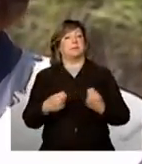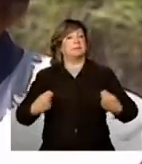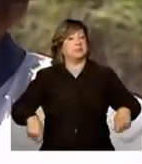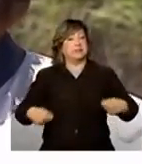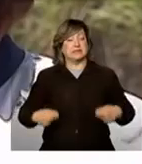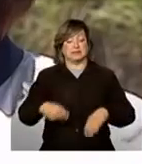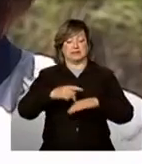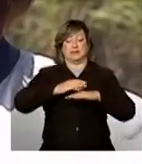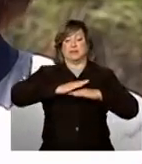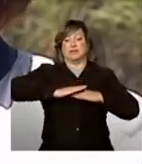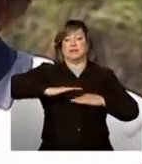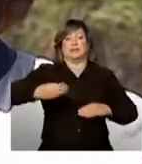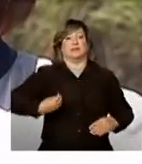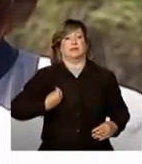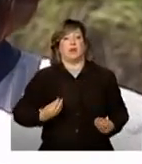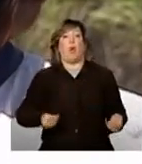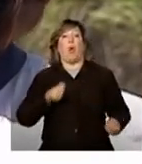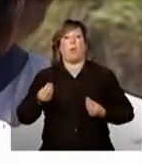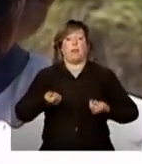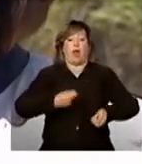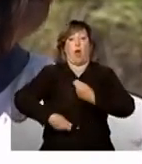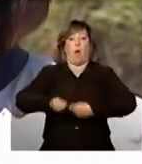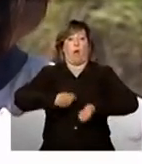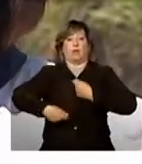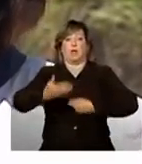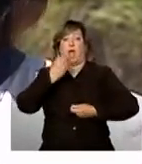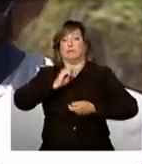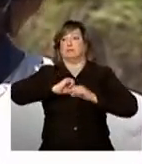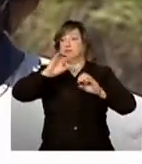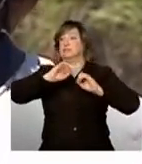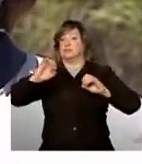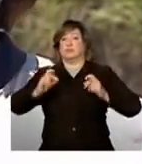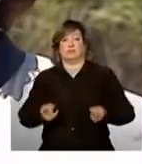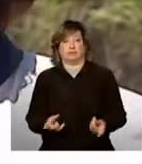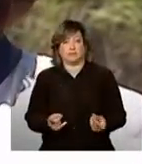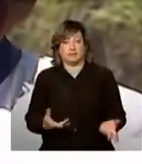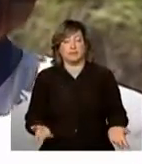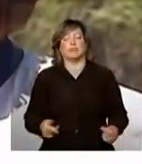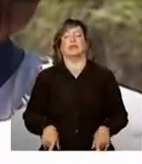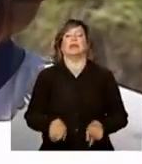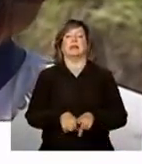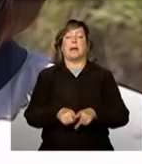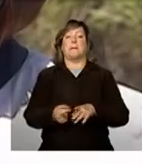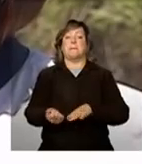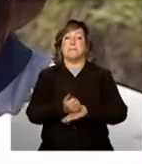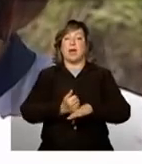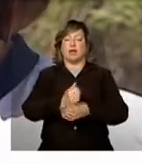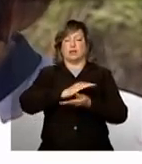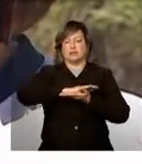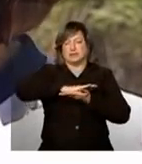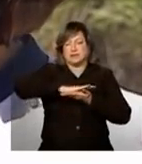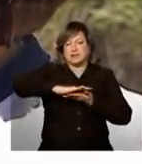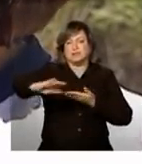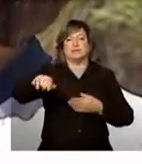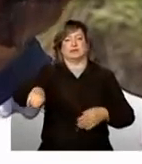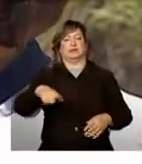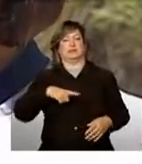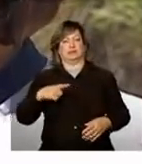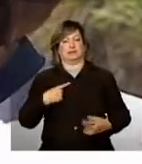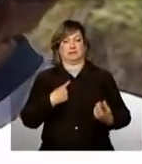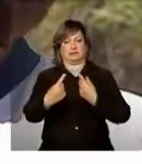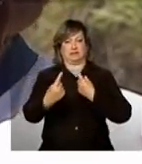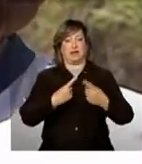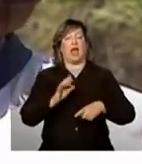estradas também para a sua sobrevivência. E além disso tudo também, a melhoria das estradas, ela vai importar um